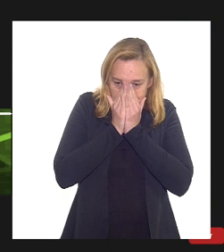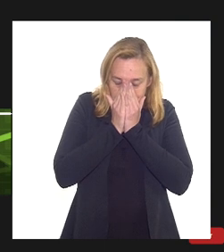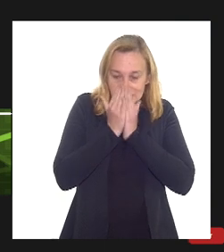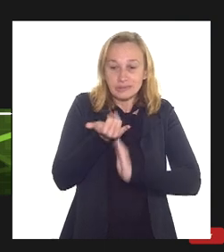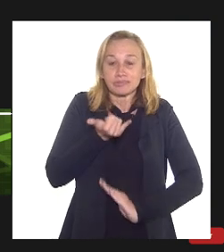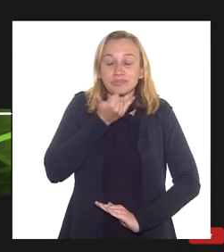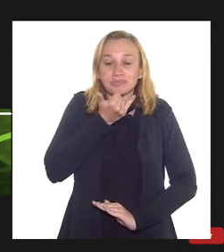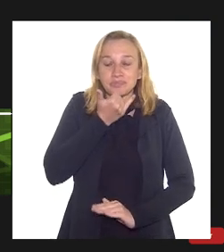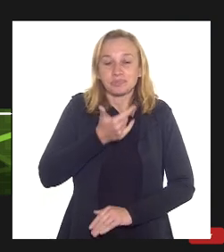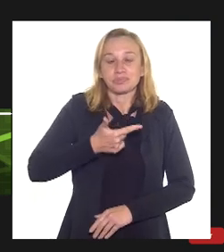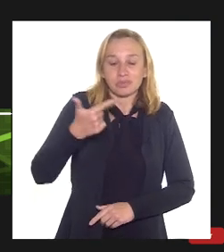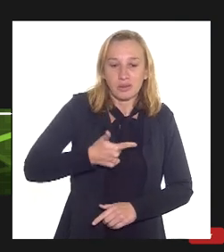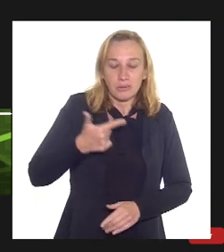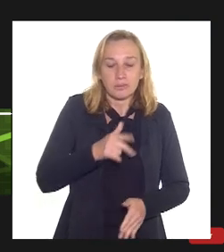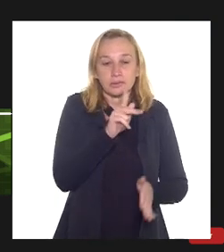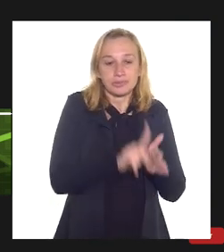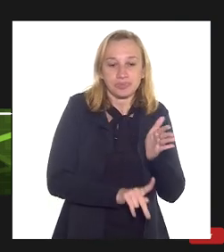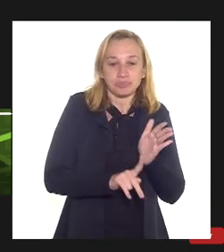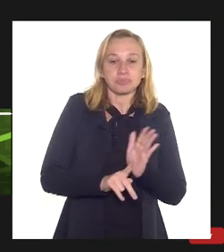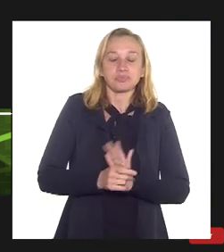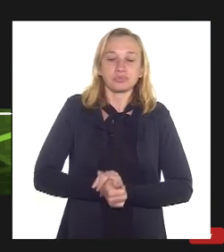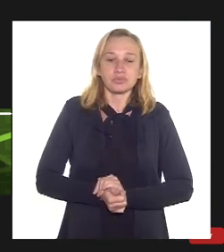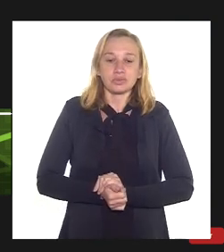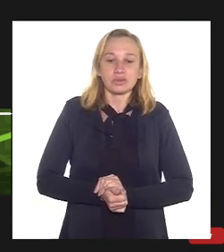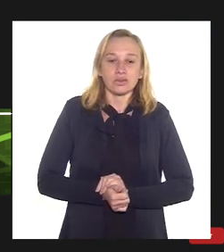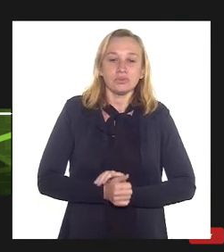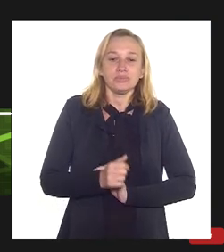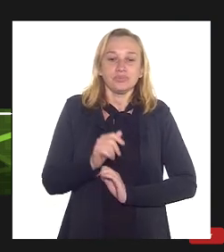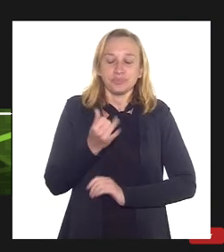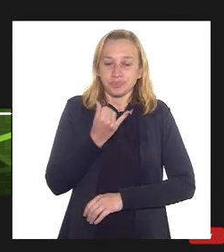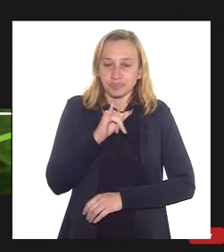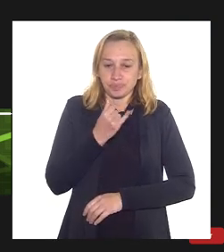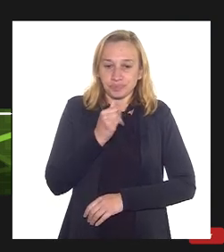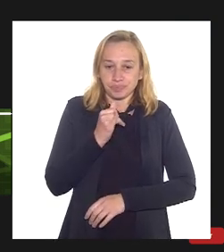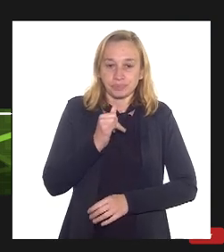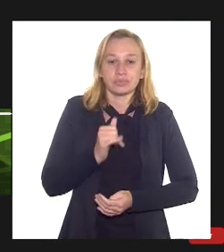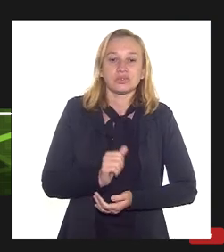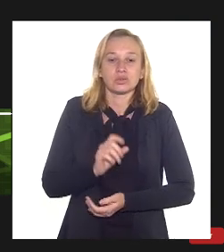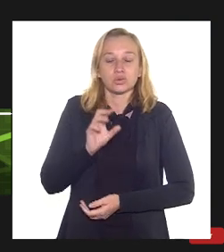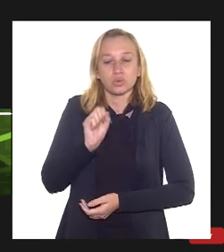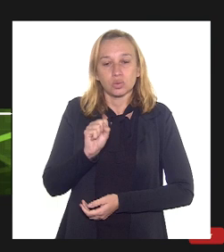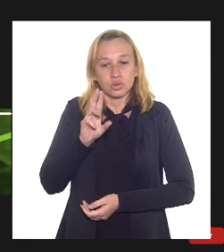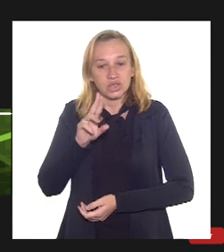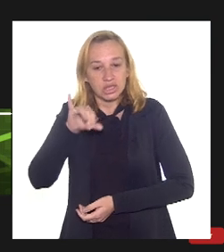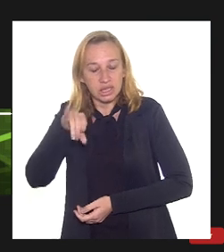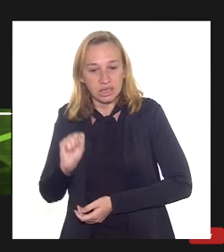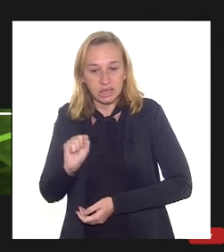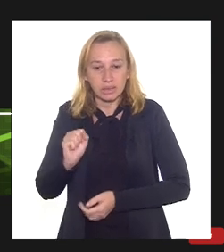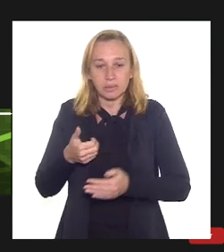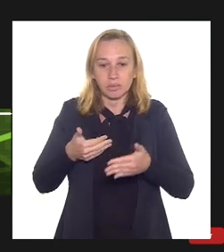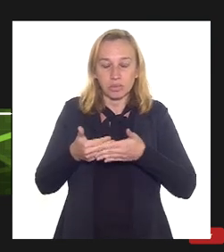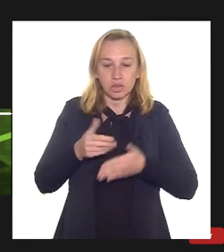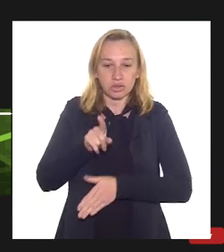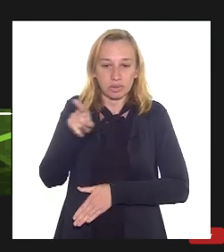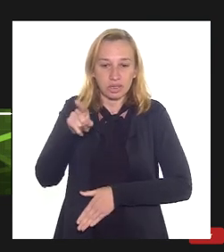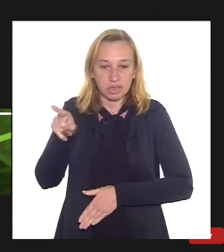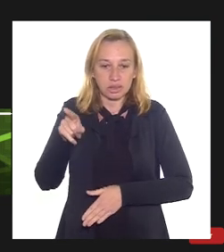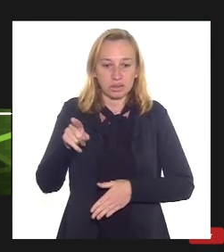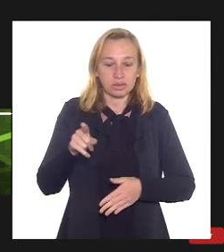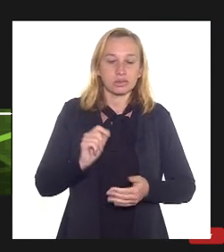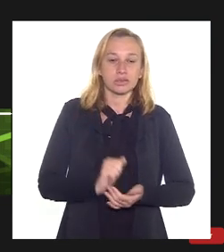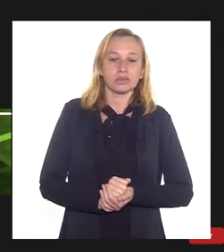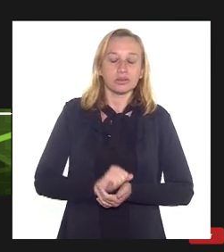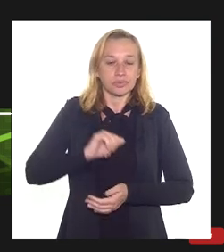projeto é de uma usina termoelétrica, de grande porte, que ficaria próxima ali à planta de processamento,